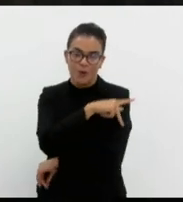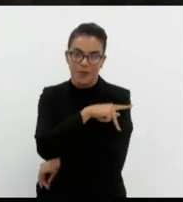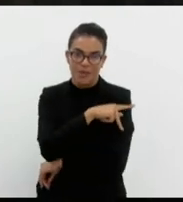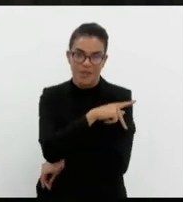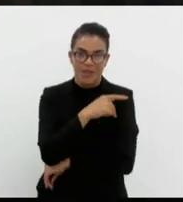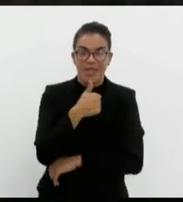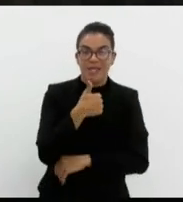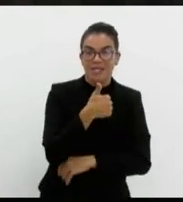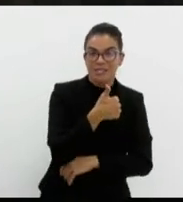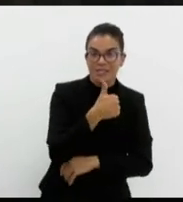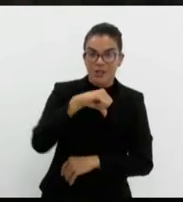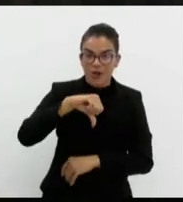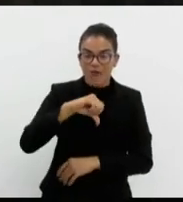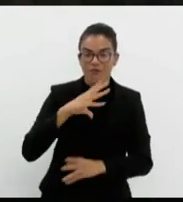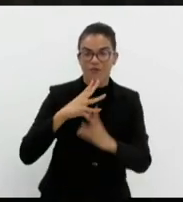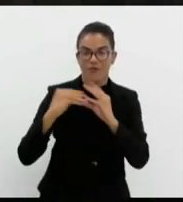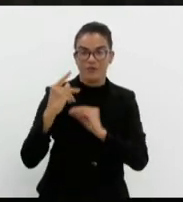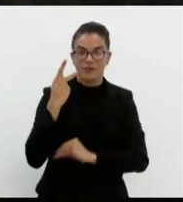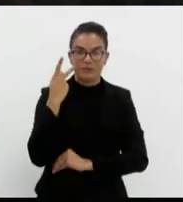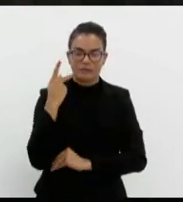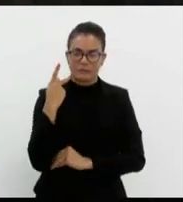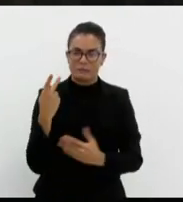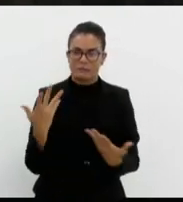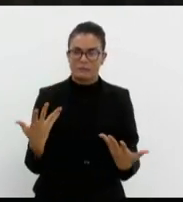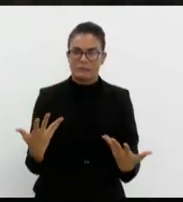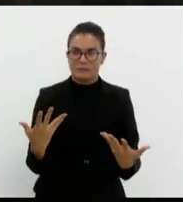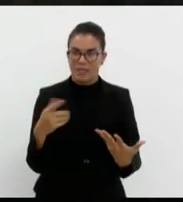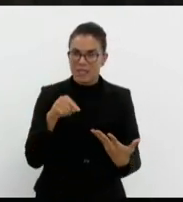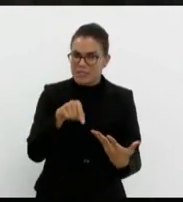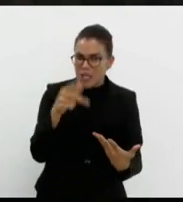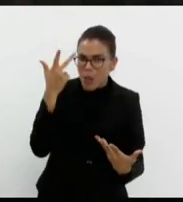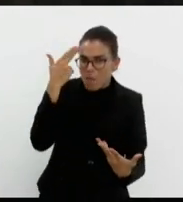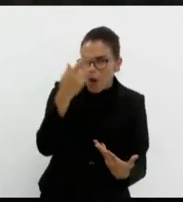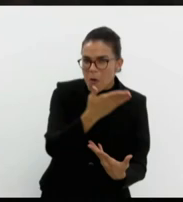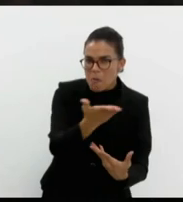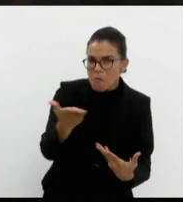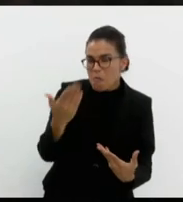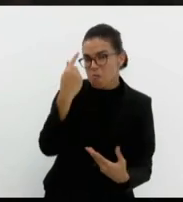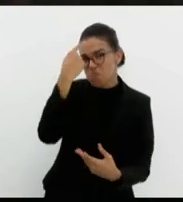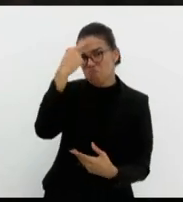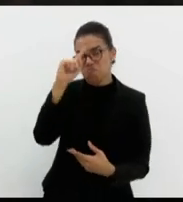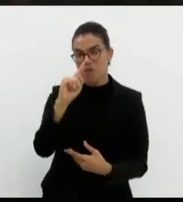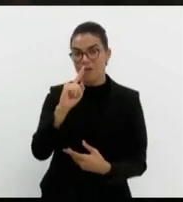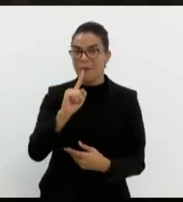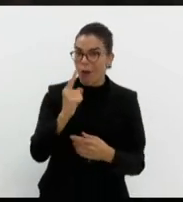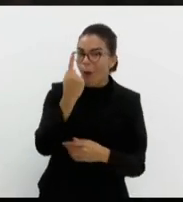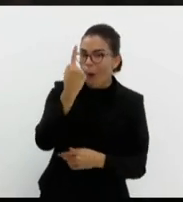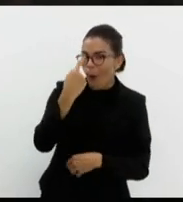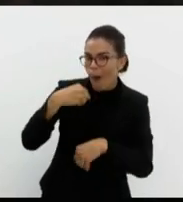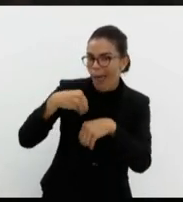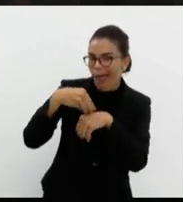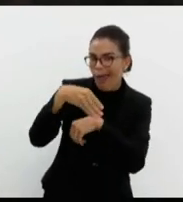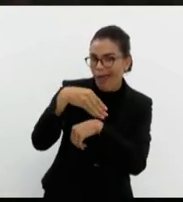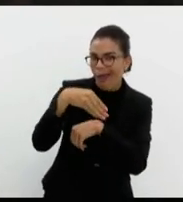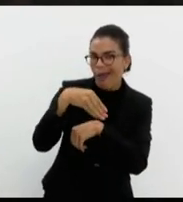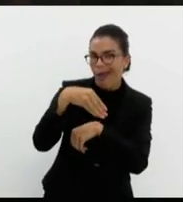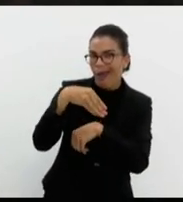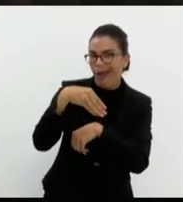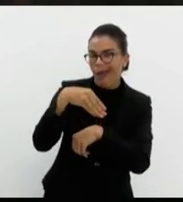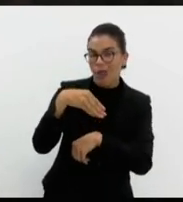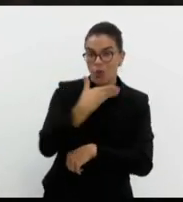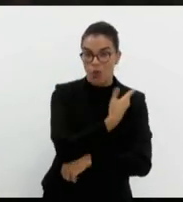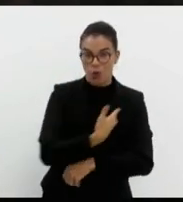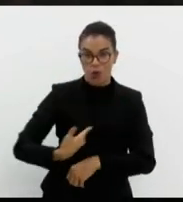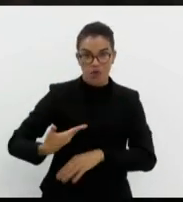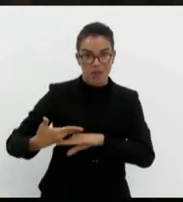19, mais um do Ceará. Se isso é normal para você, eu não sei. Mas uma coisa eu posso te falar. No